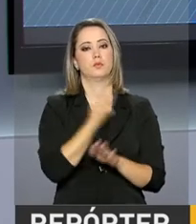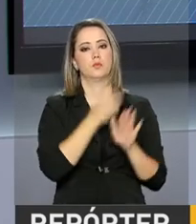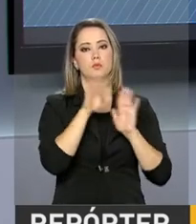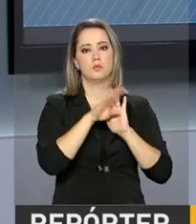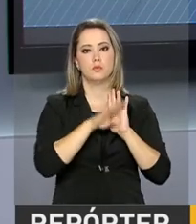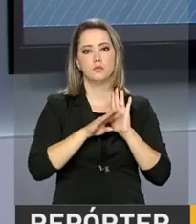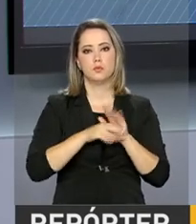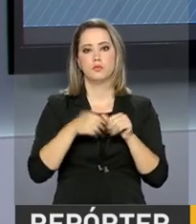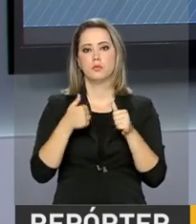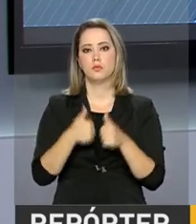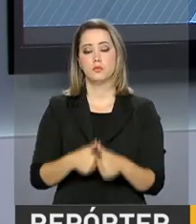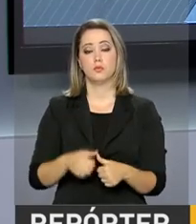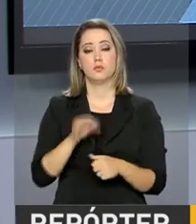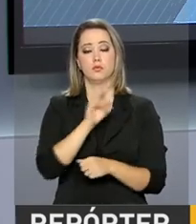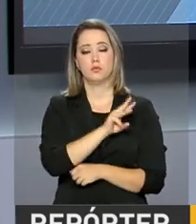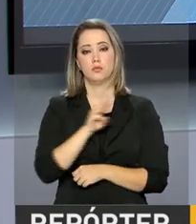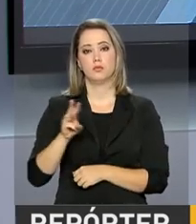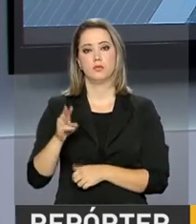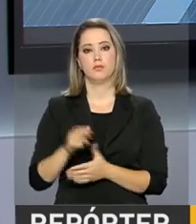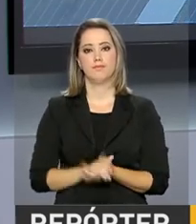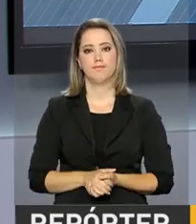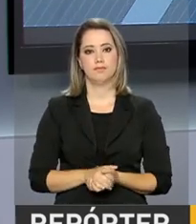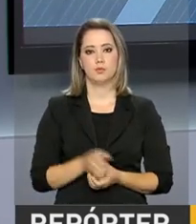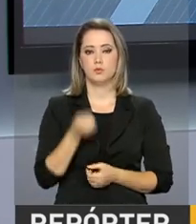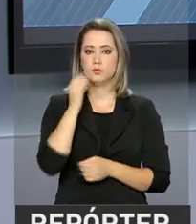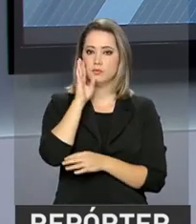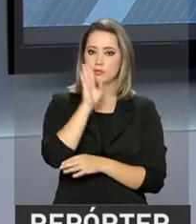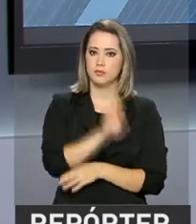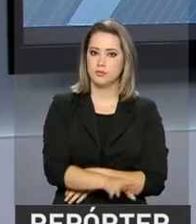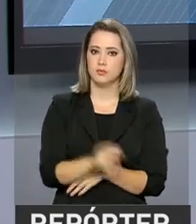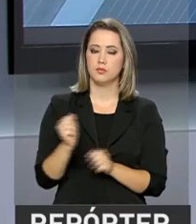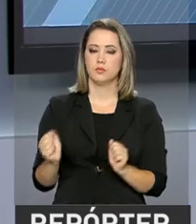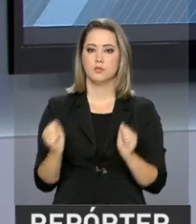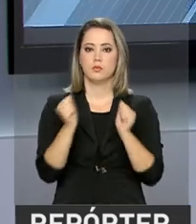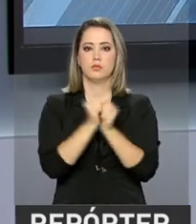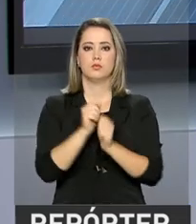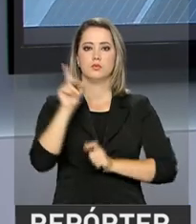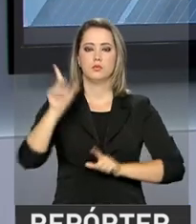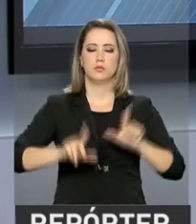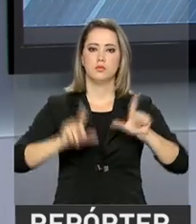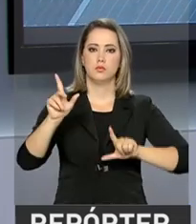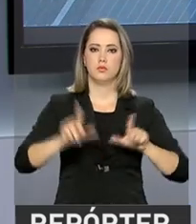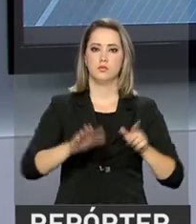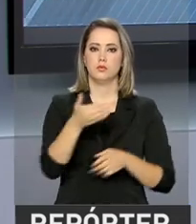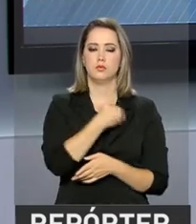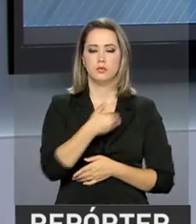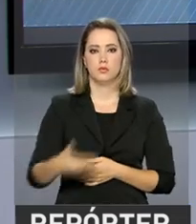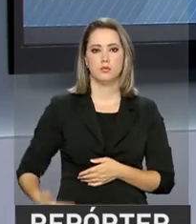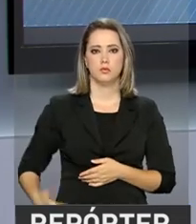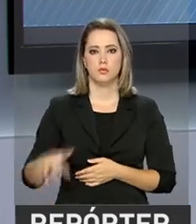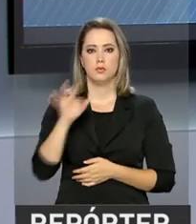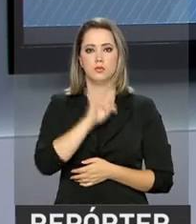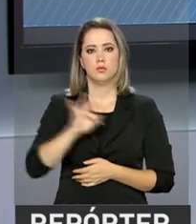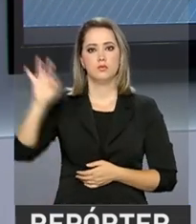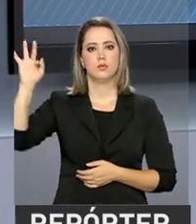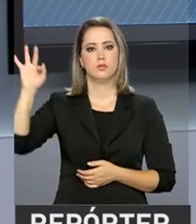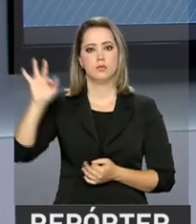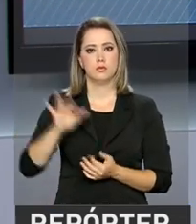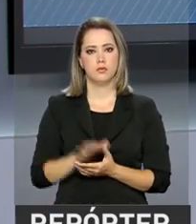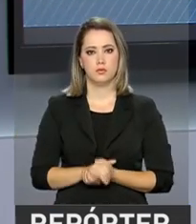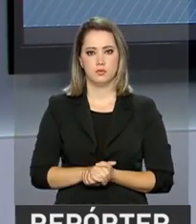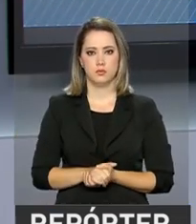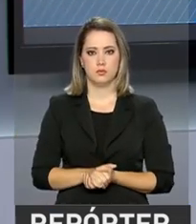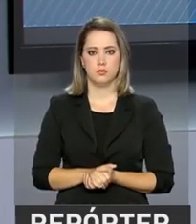Toda a programação também está em nossa página na internet. Uma ótima tarde para você e continue com a gente aqui na NBR, a TV do